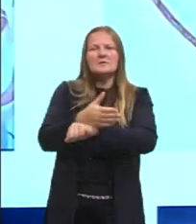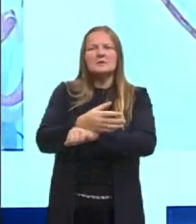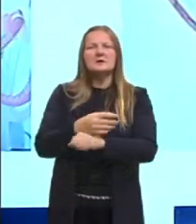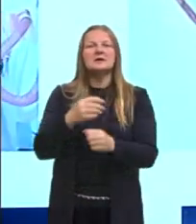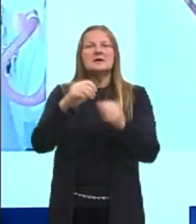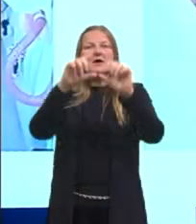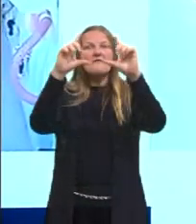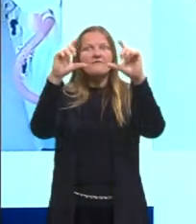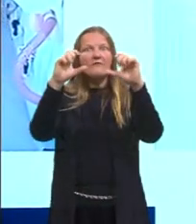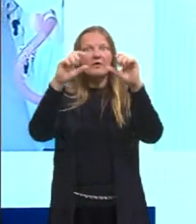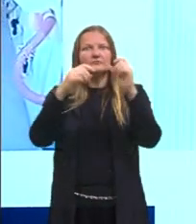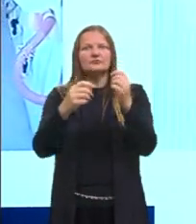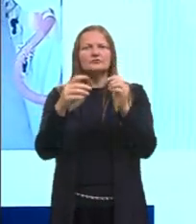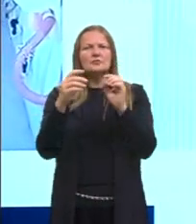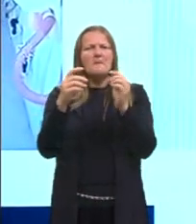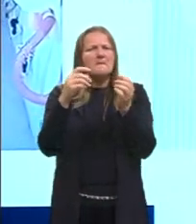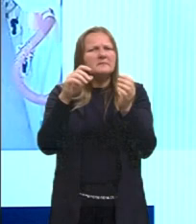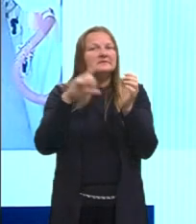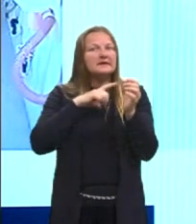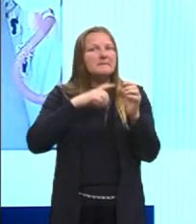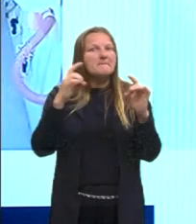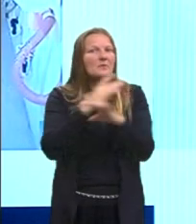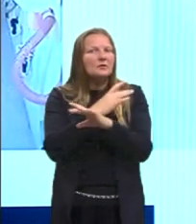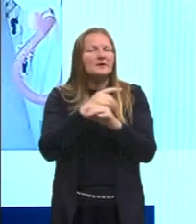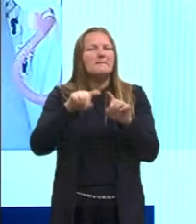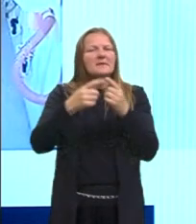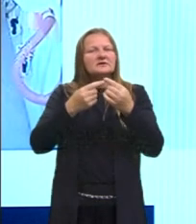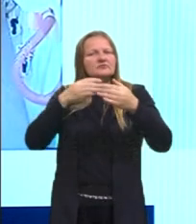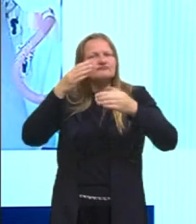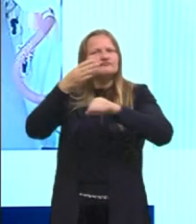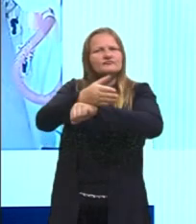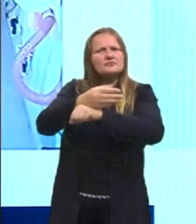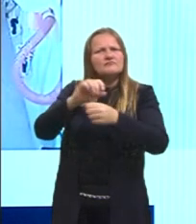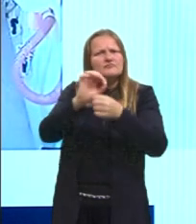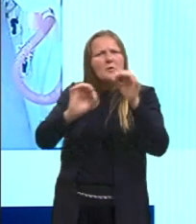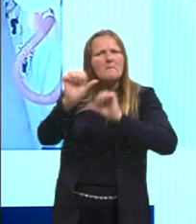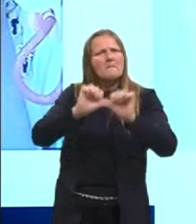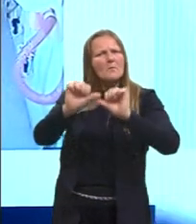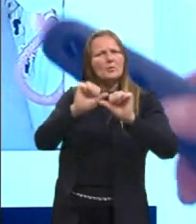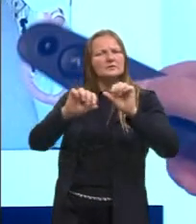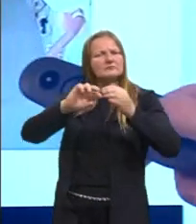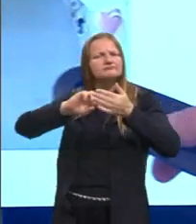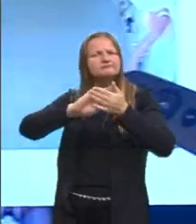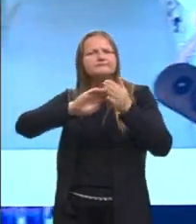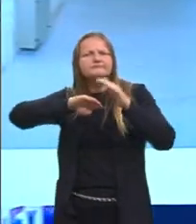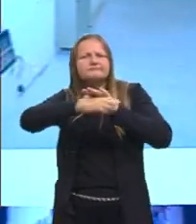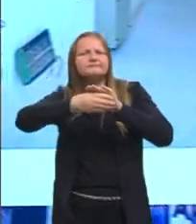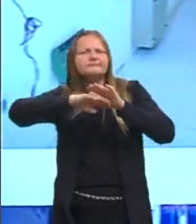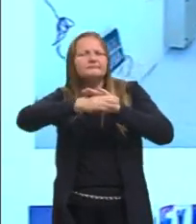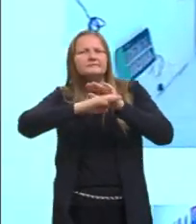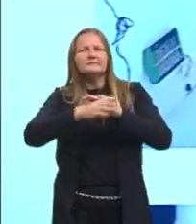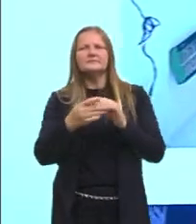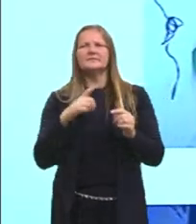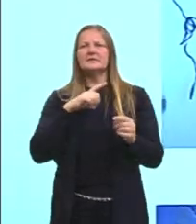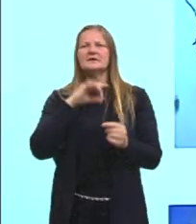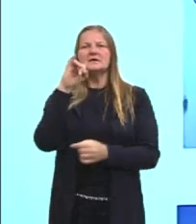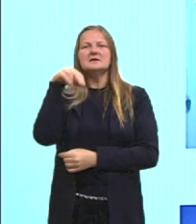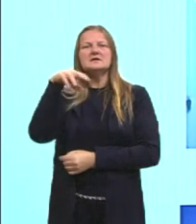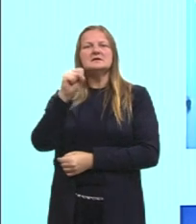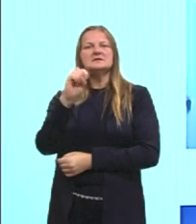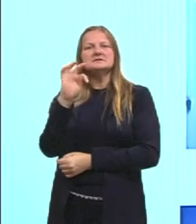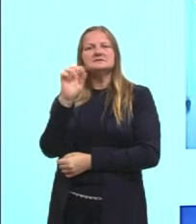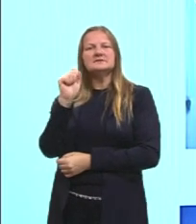imagem, quer dizer, tu se apropria de uma imagem que já existe e faz uma intervenção nela, ela tem a instalação,